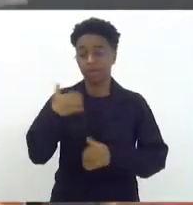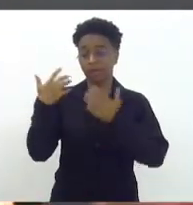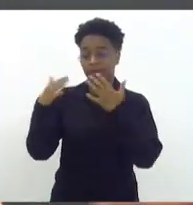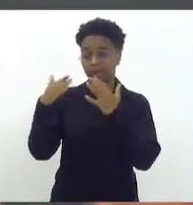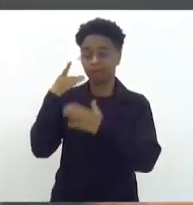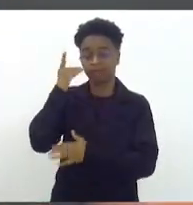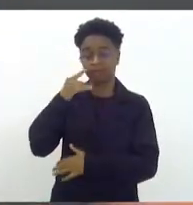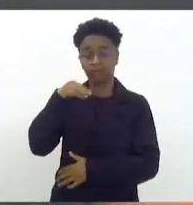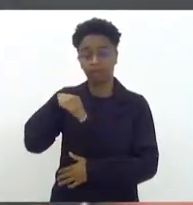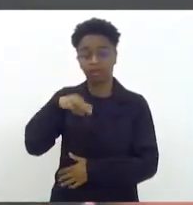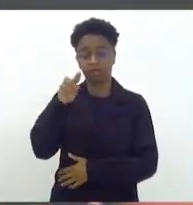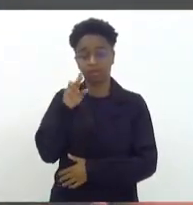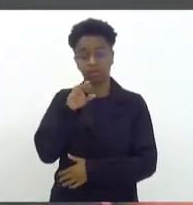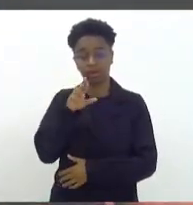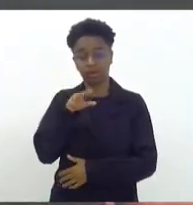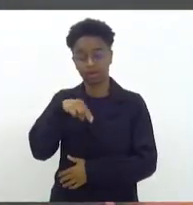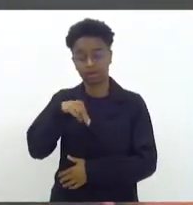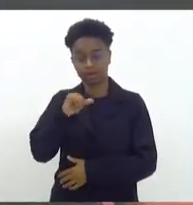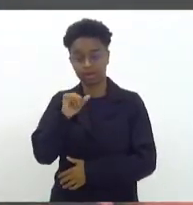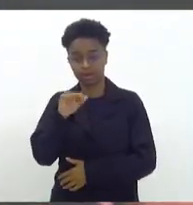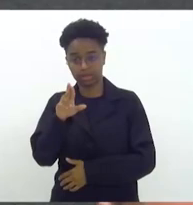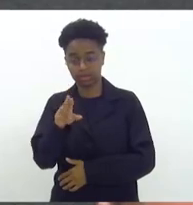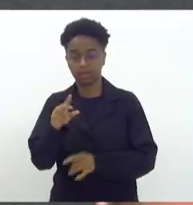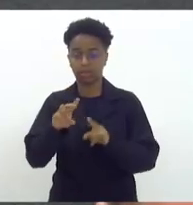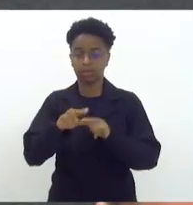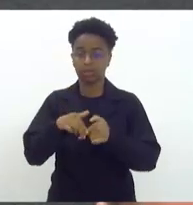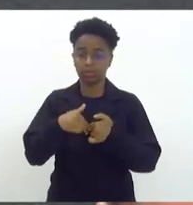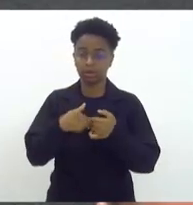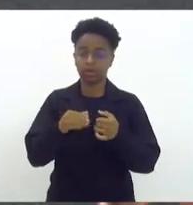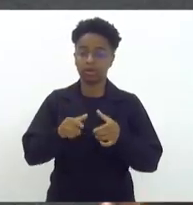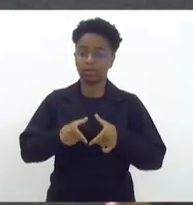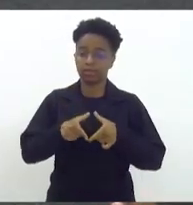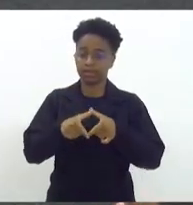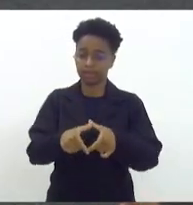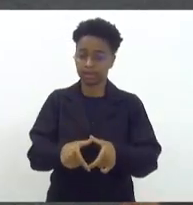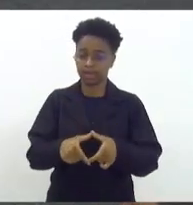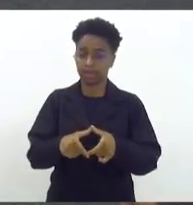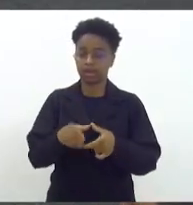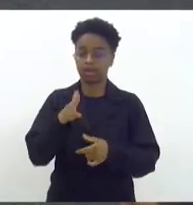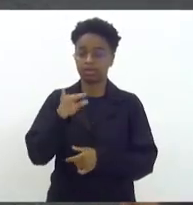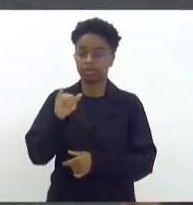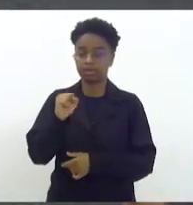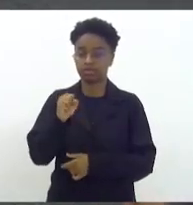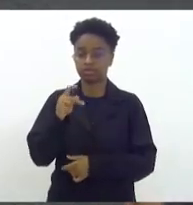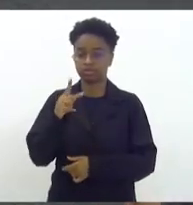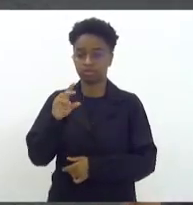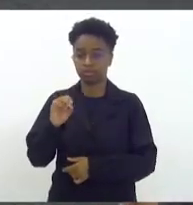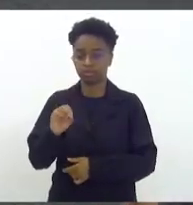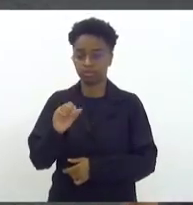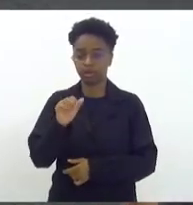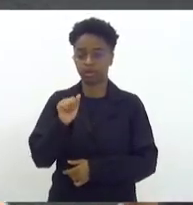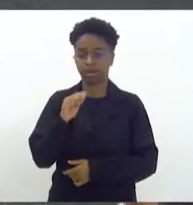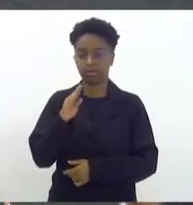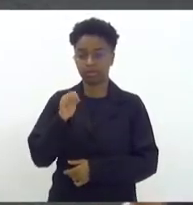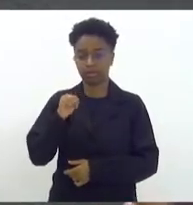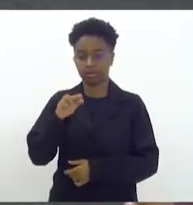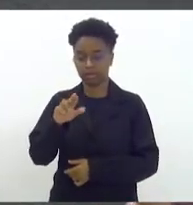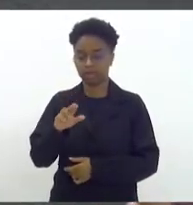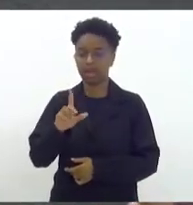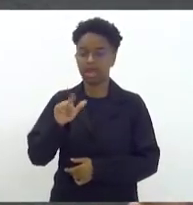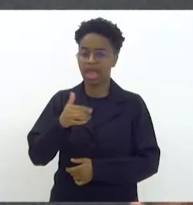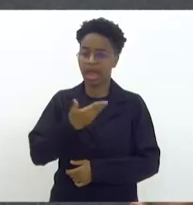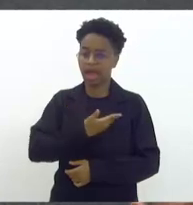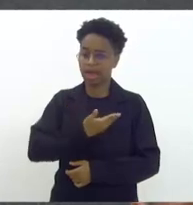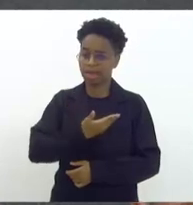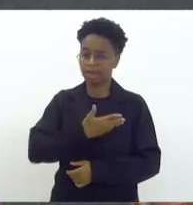pela medalha ao nobre Bispo Abner. Bispo Abner é um grande amigo que a família Caiado tem.